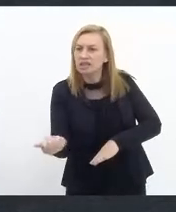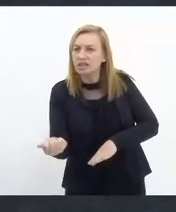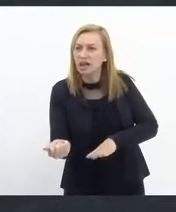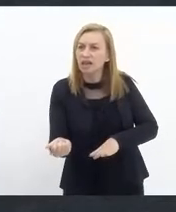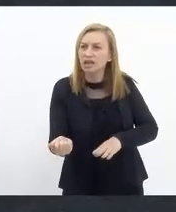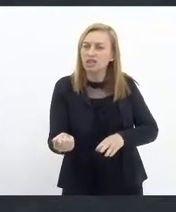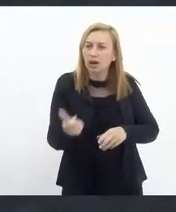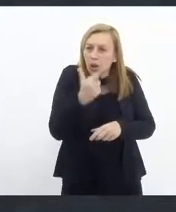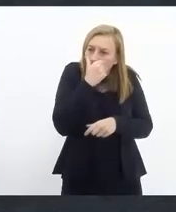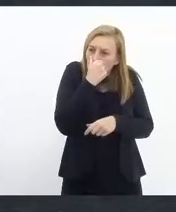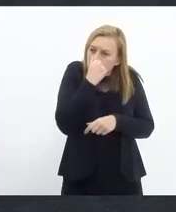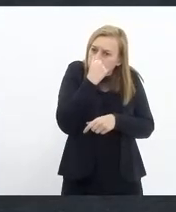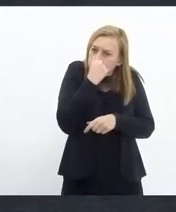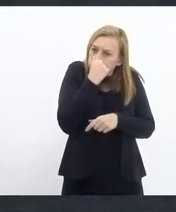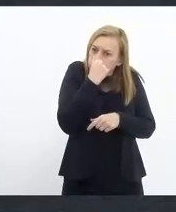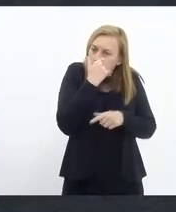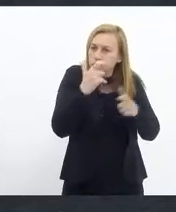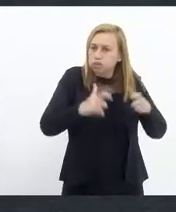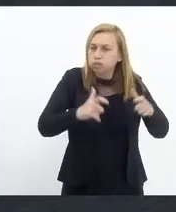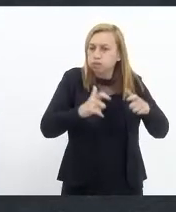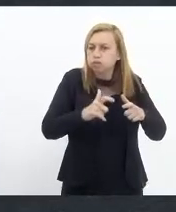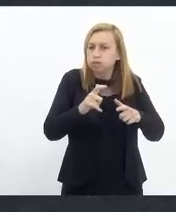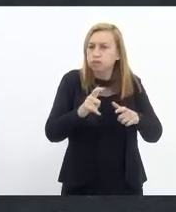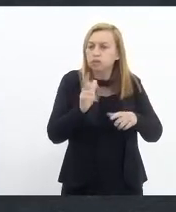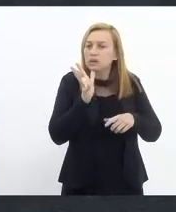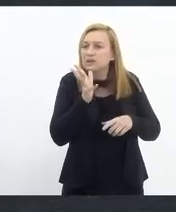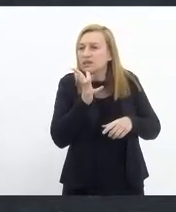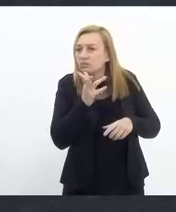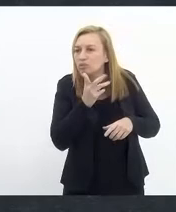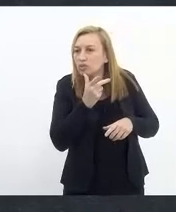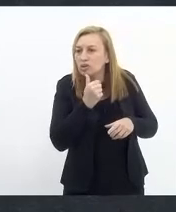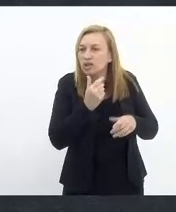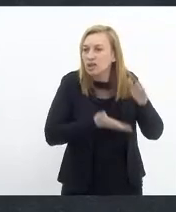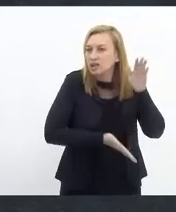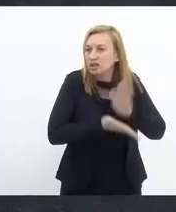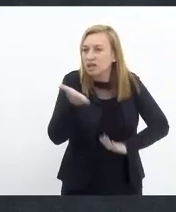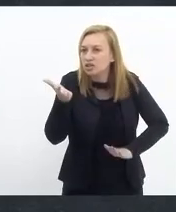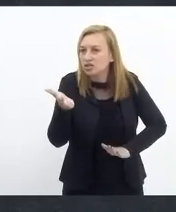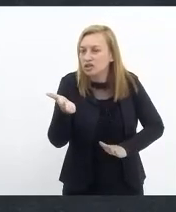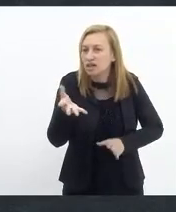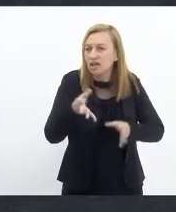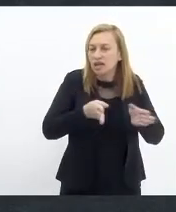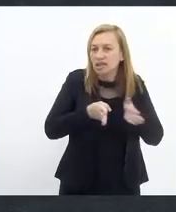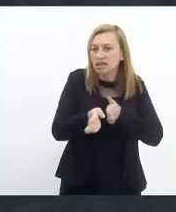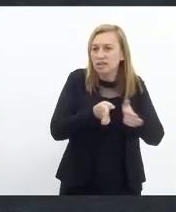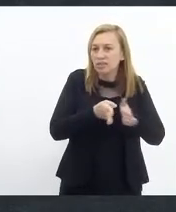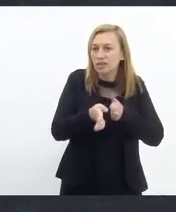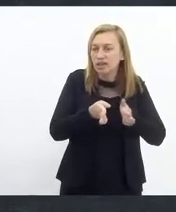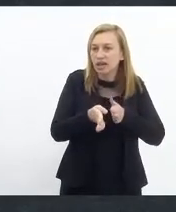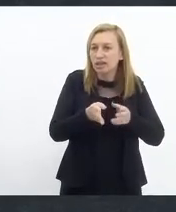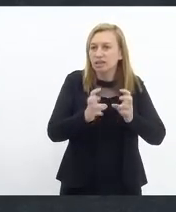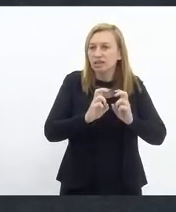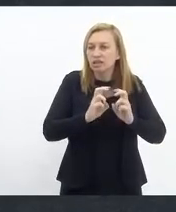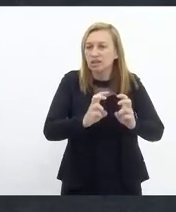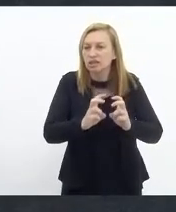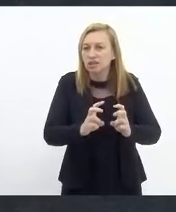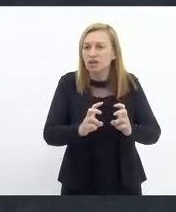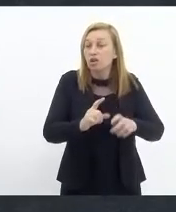superlotação das composições, duração das viagens, acessibilidade das estações, construção de banheiro,